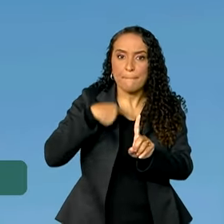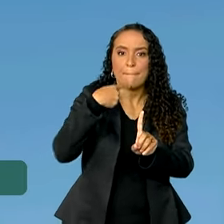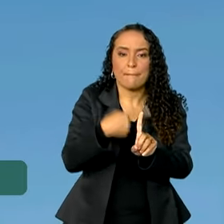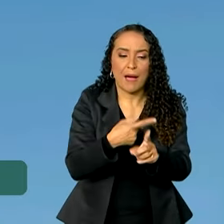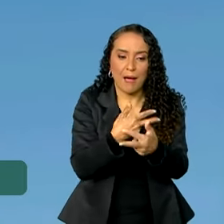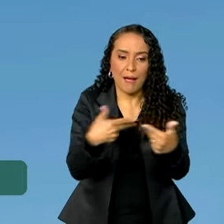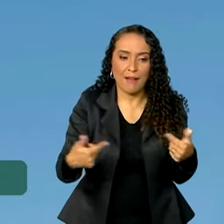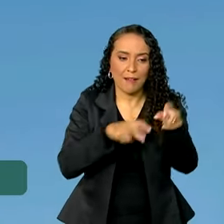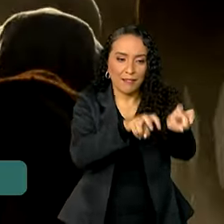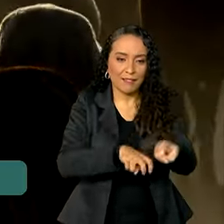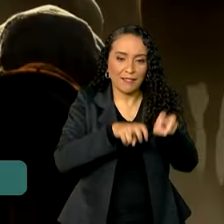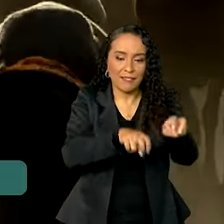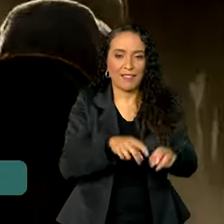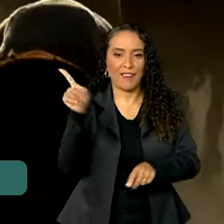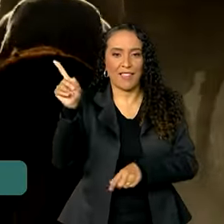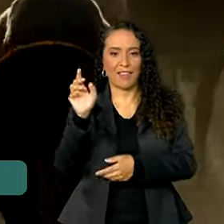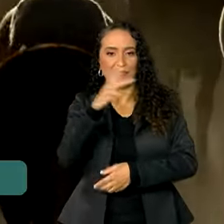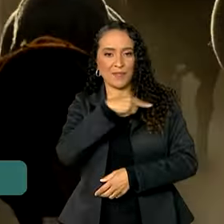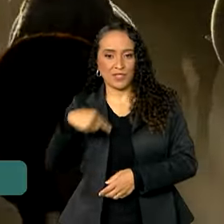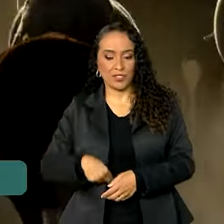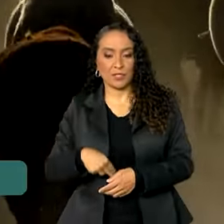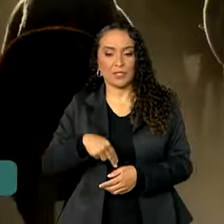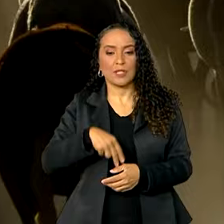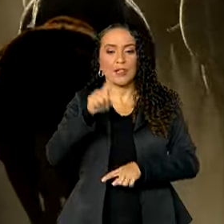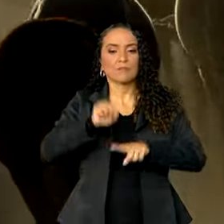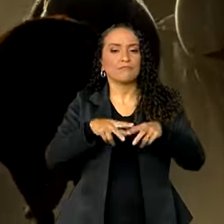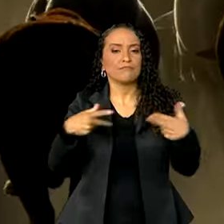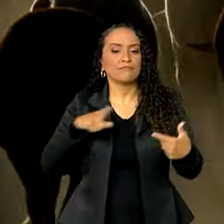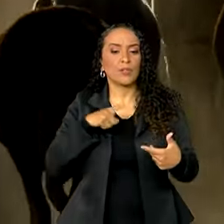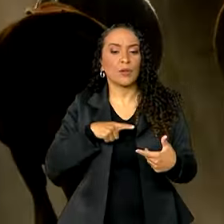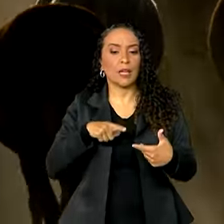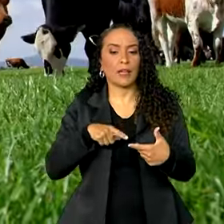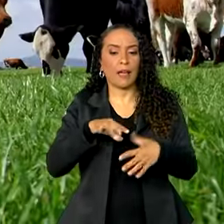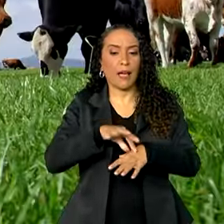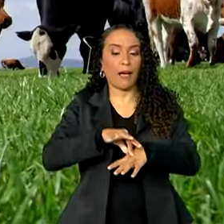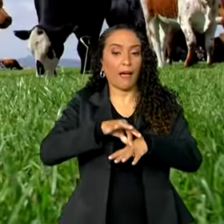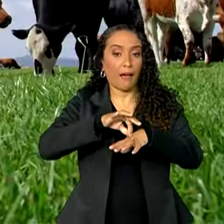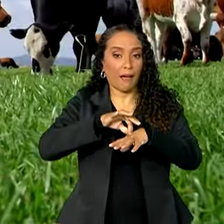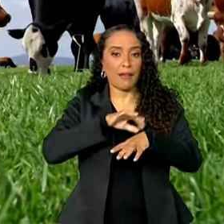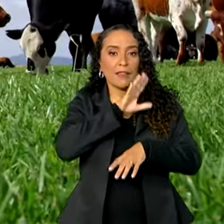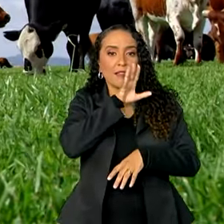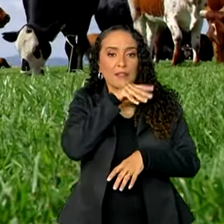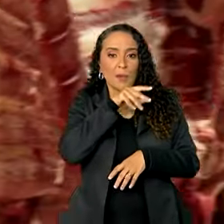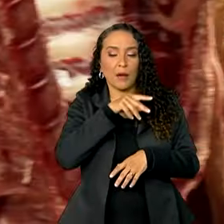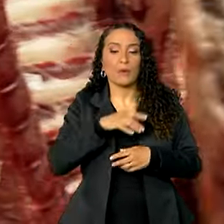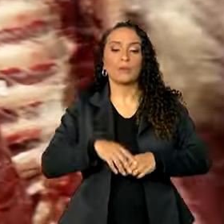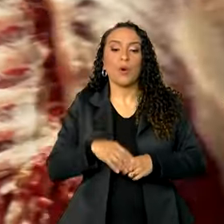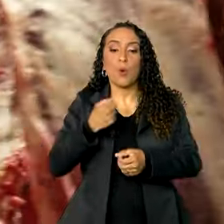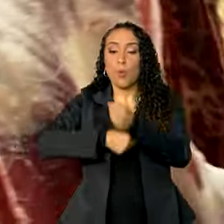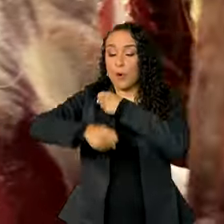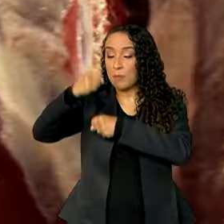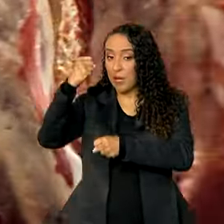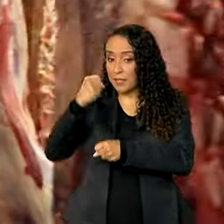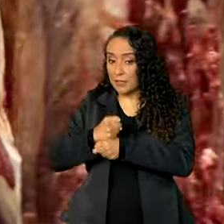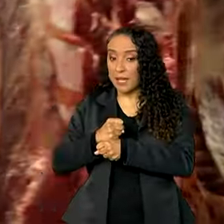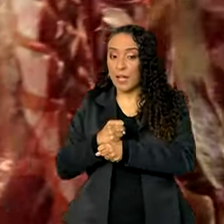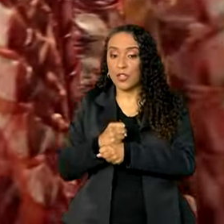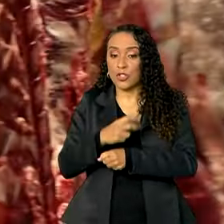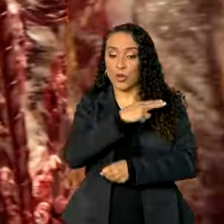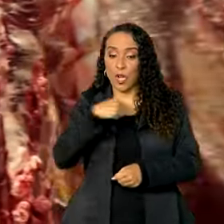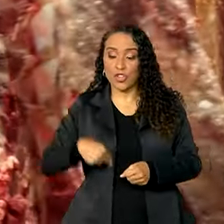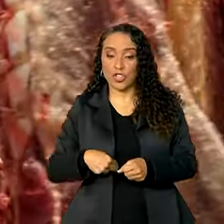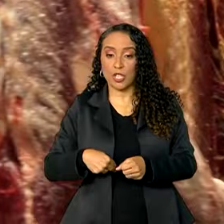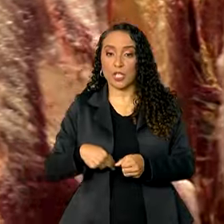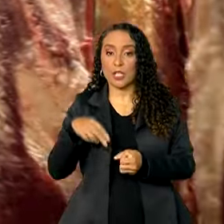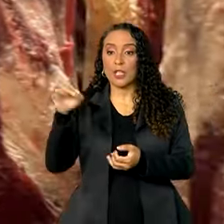agrícolas brasileiros para a China. Entre os produtos está a proteína animal. Só no ano passado, a China importou mais de